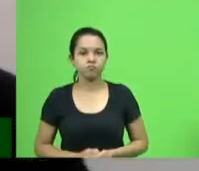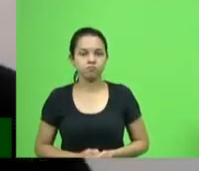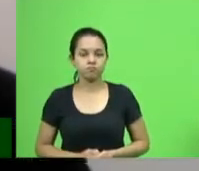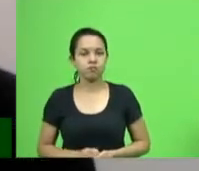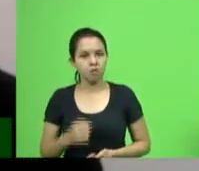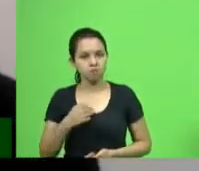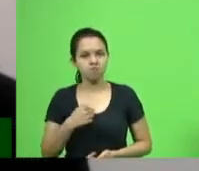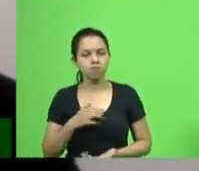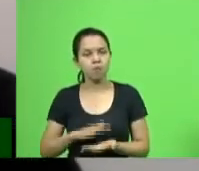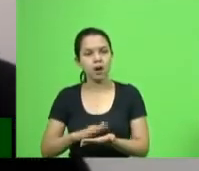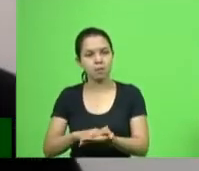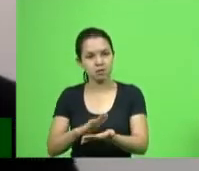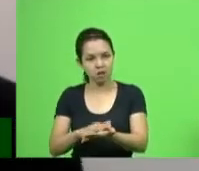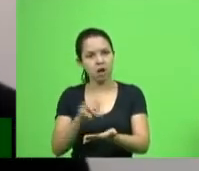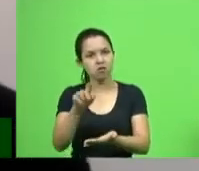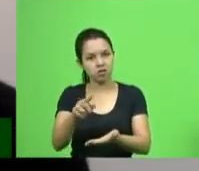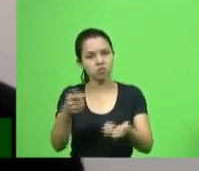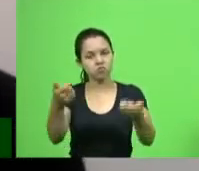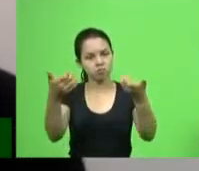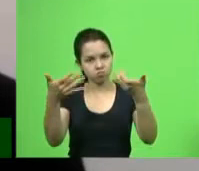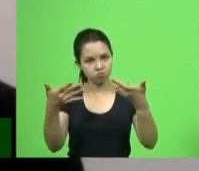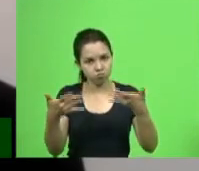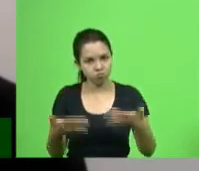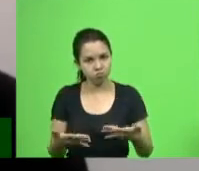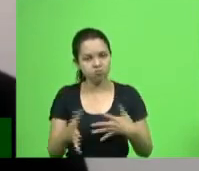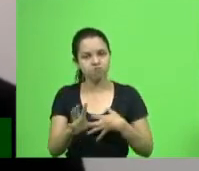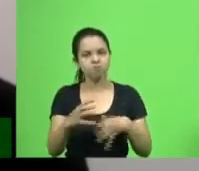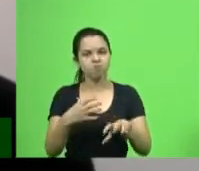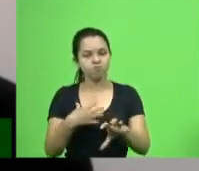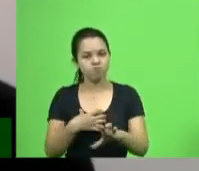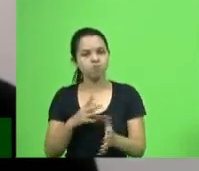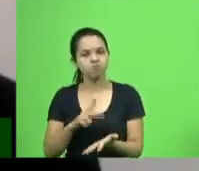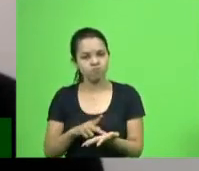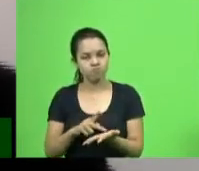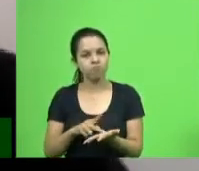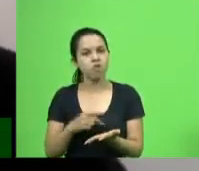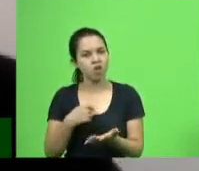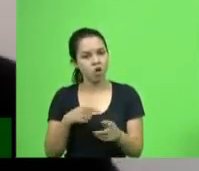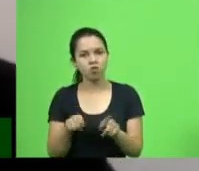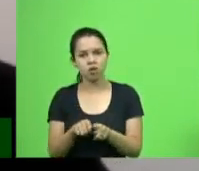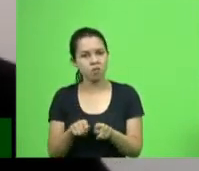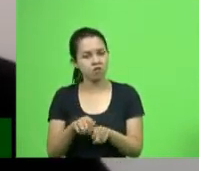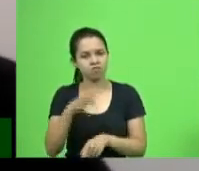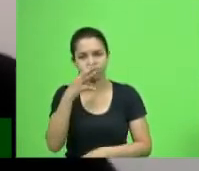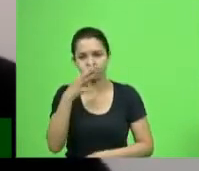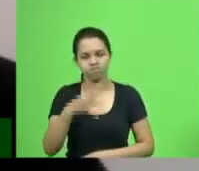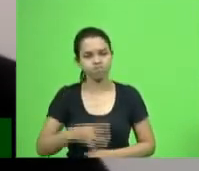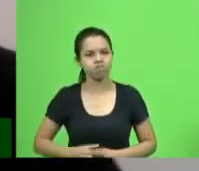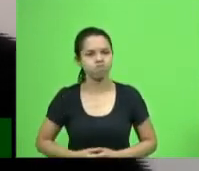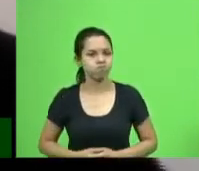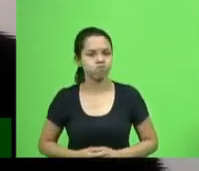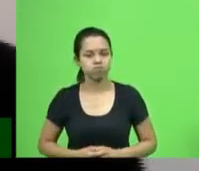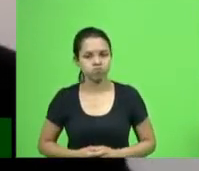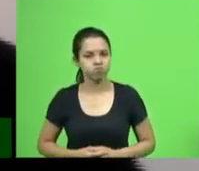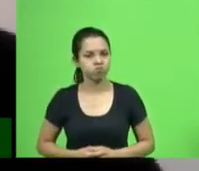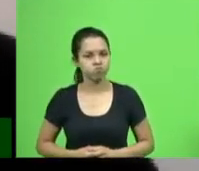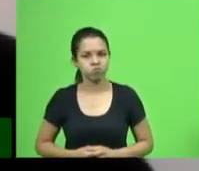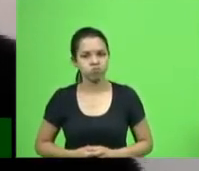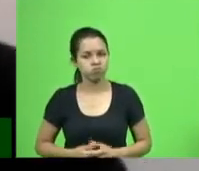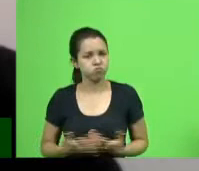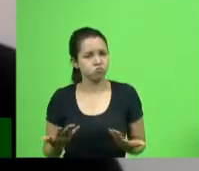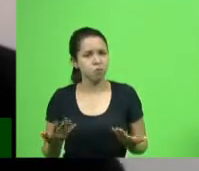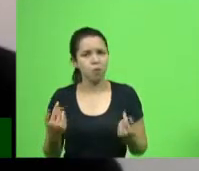parabenizar pela sua fala e me solidarizar e dizer que também estou surpreendido, porque já há tanto tempo que está